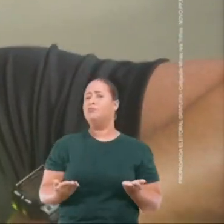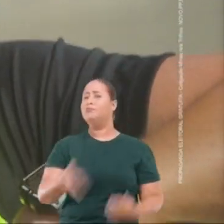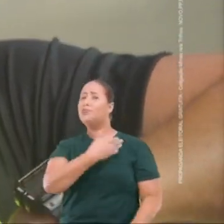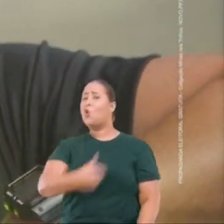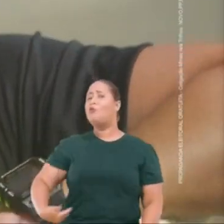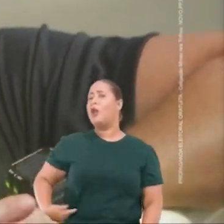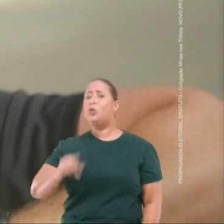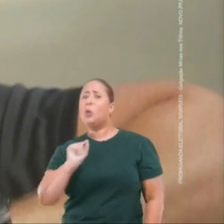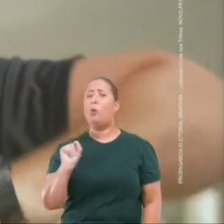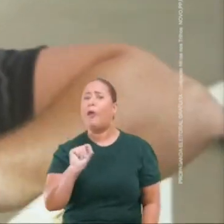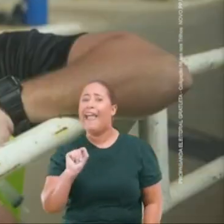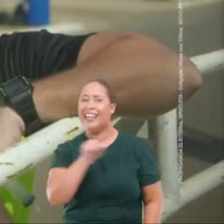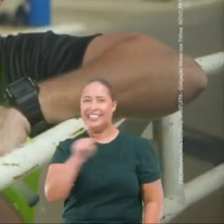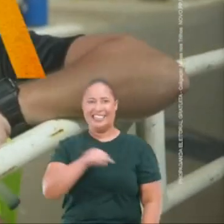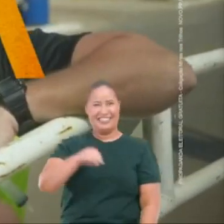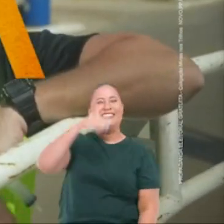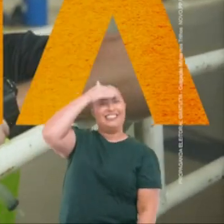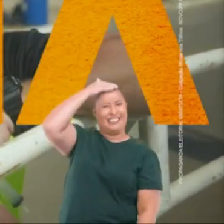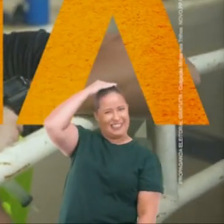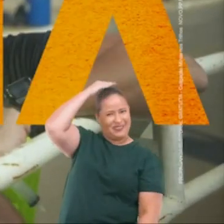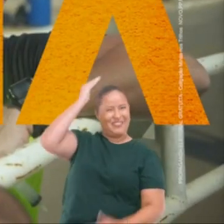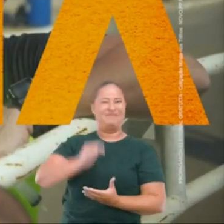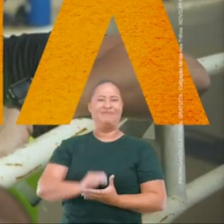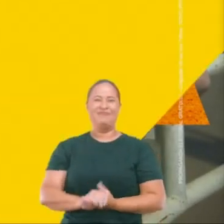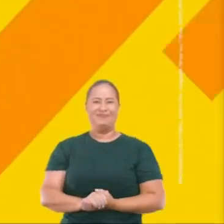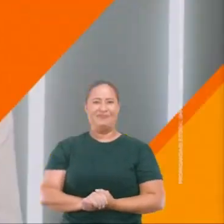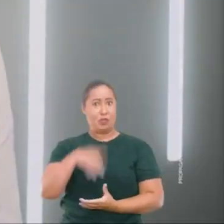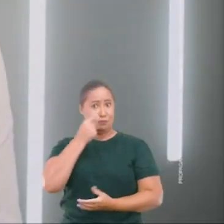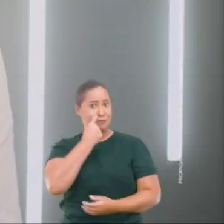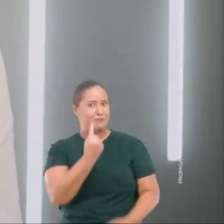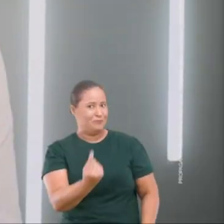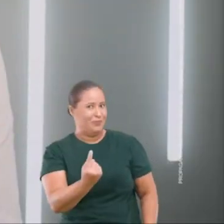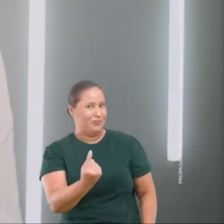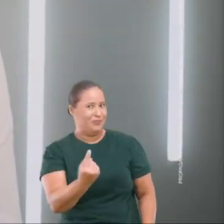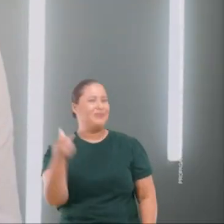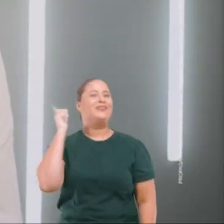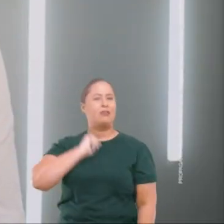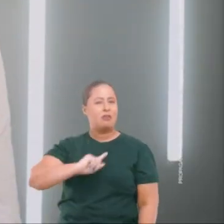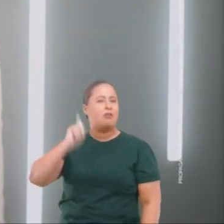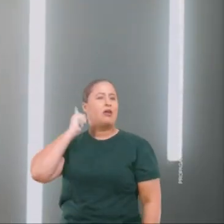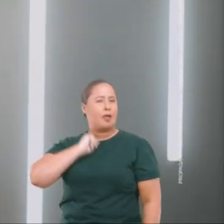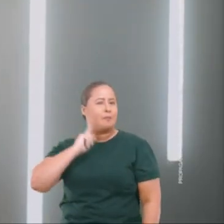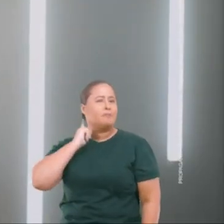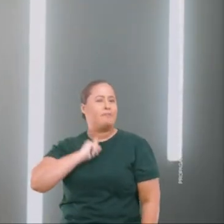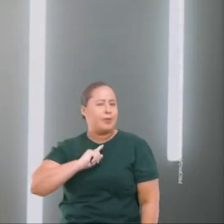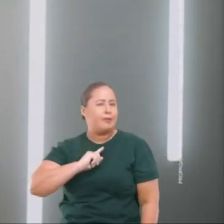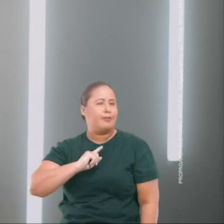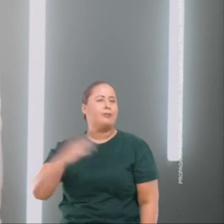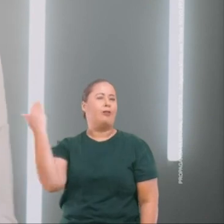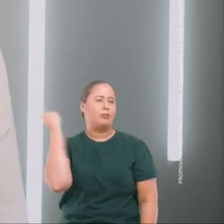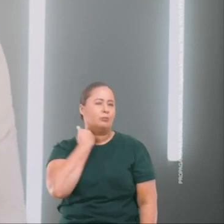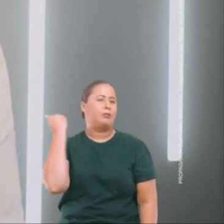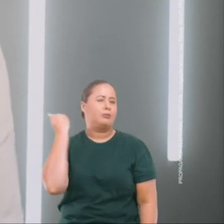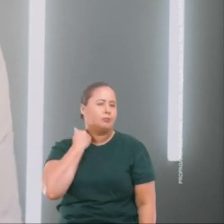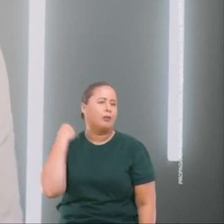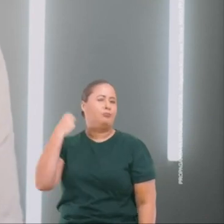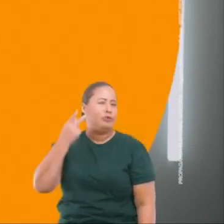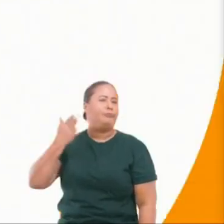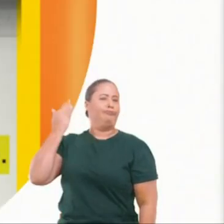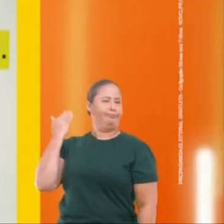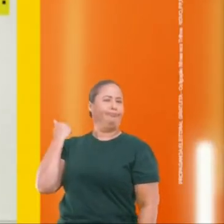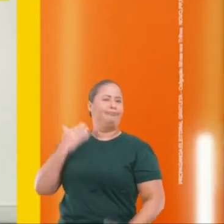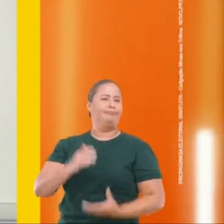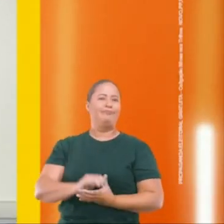É... Governador, é... Zema, Zema, Zema. Viu só? Minas tá vacinada contra a velha